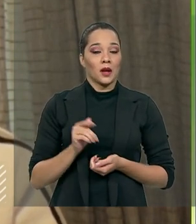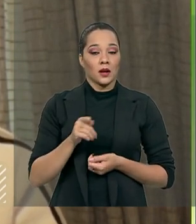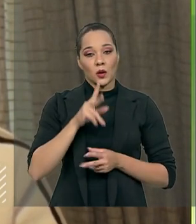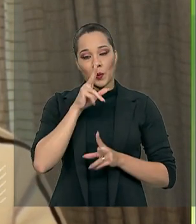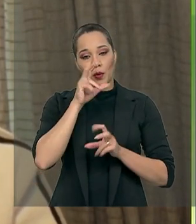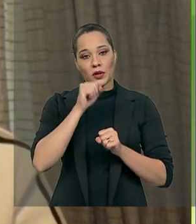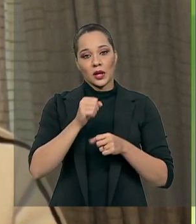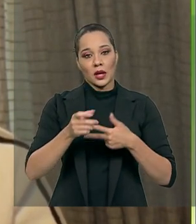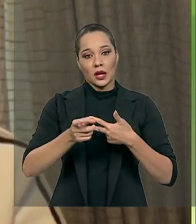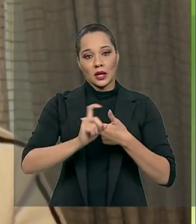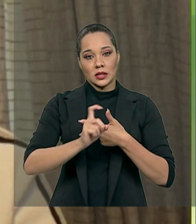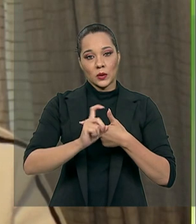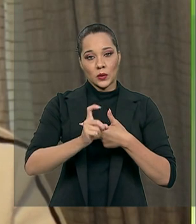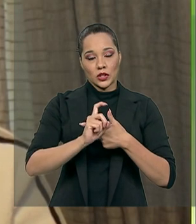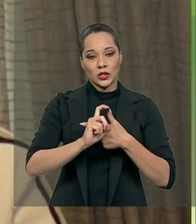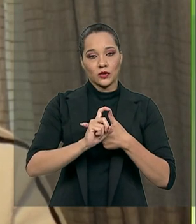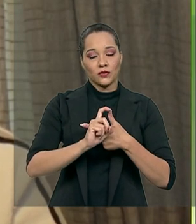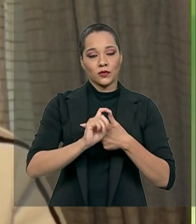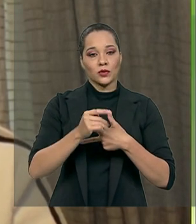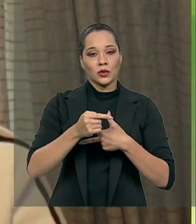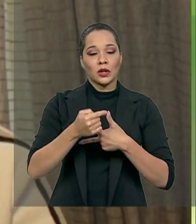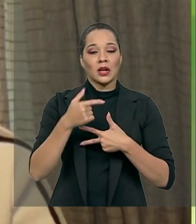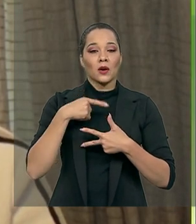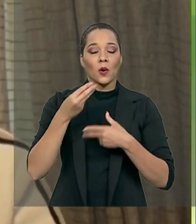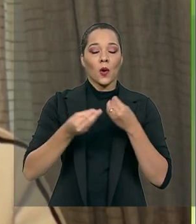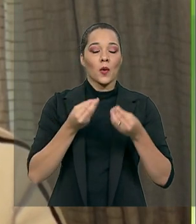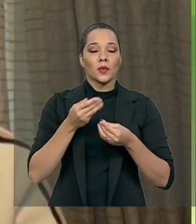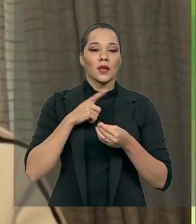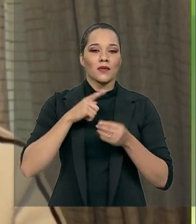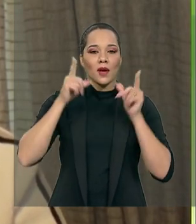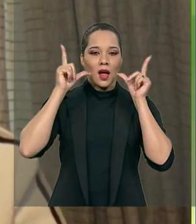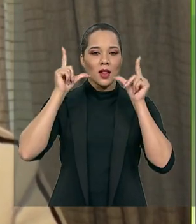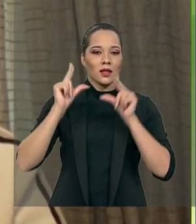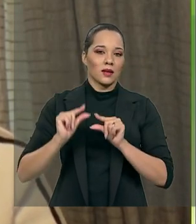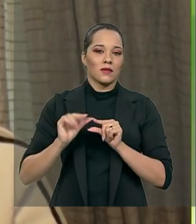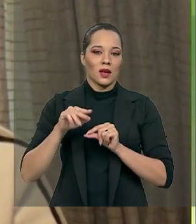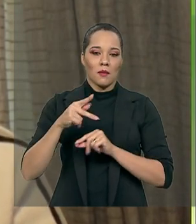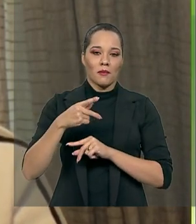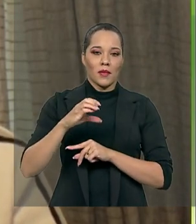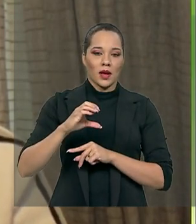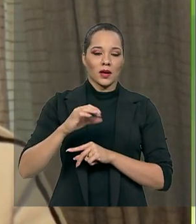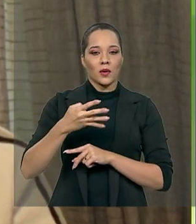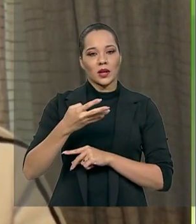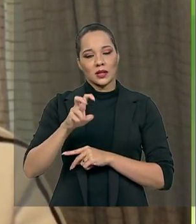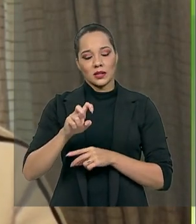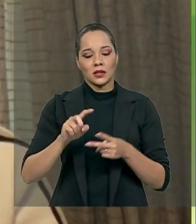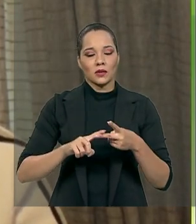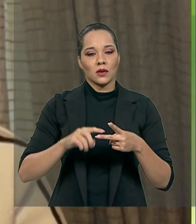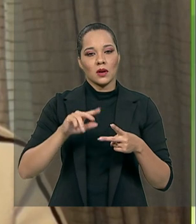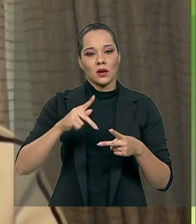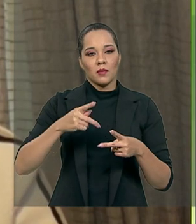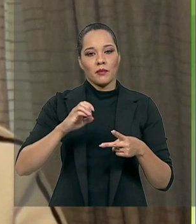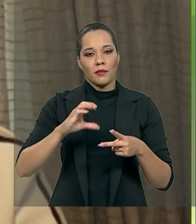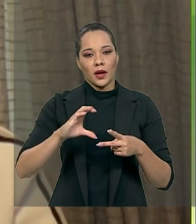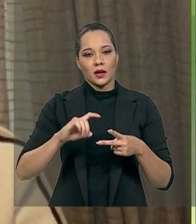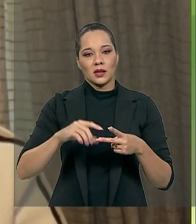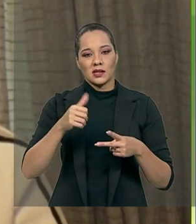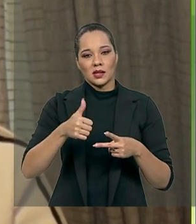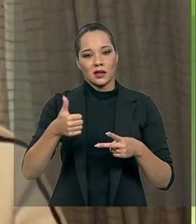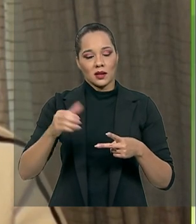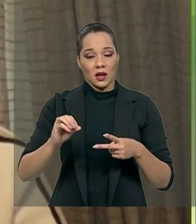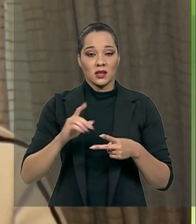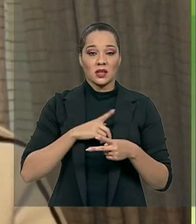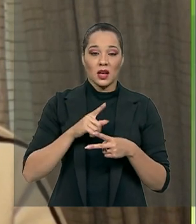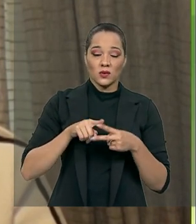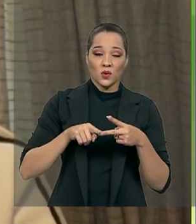Poder Executivo Federal quis sair na frente, como ele viu que as PECs 45 e 110 estão com